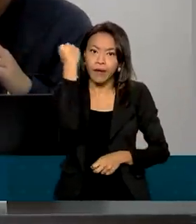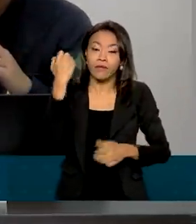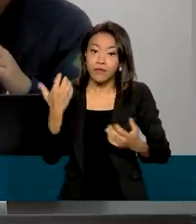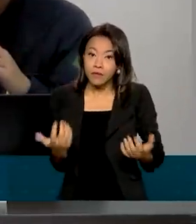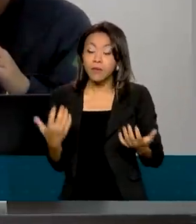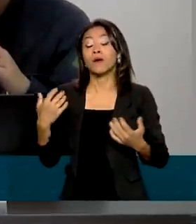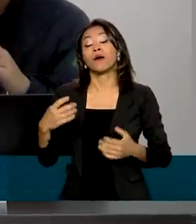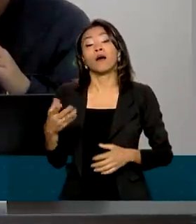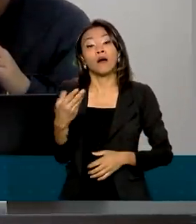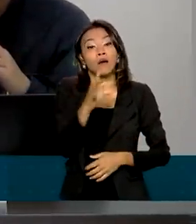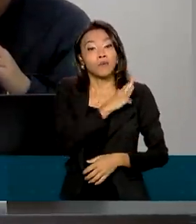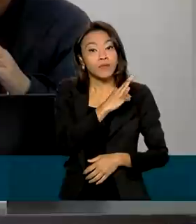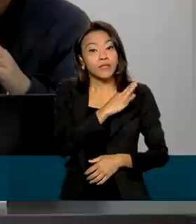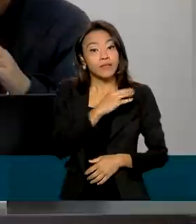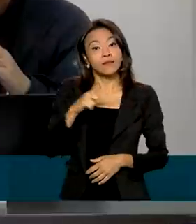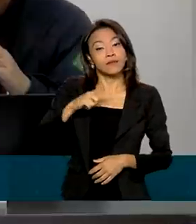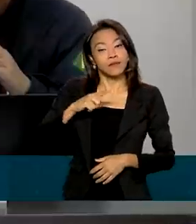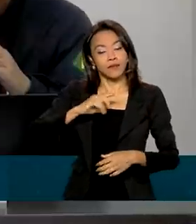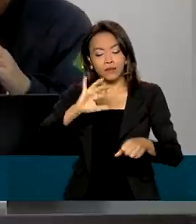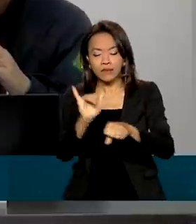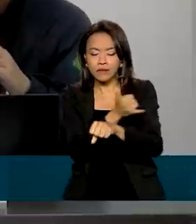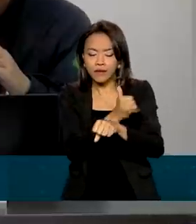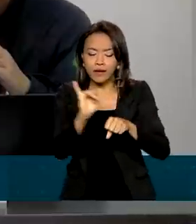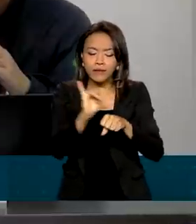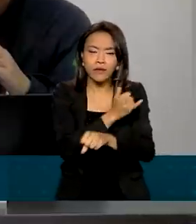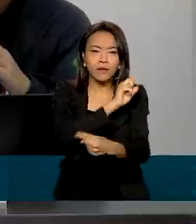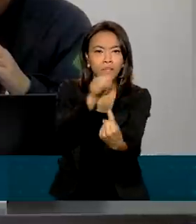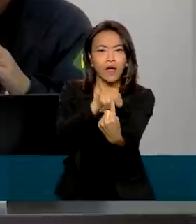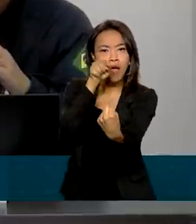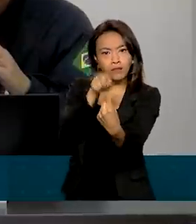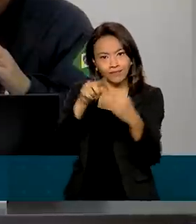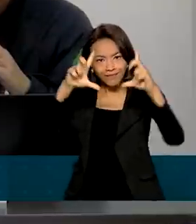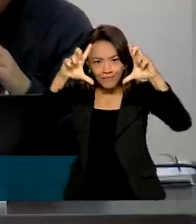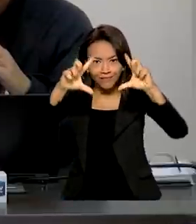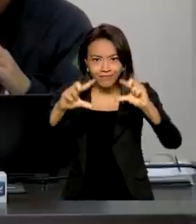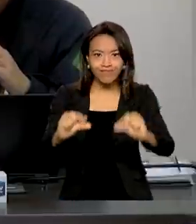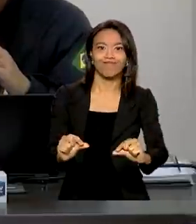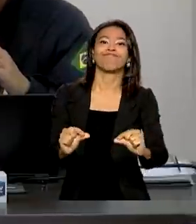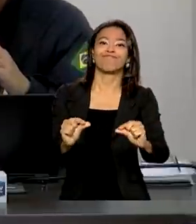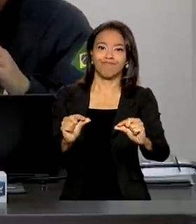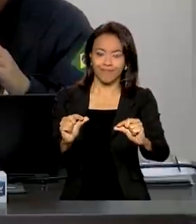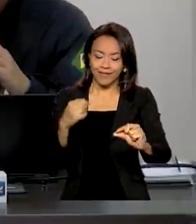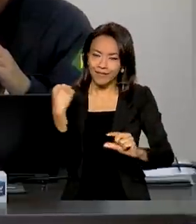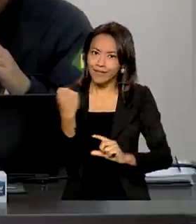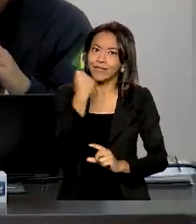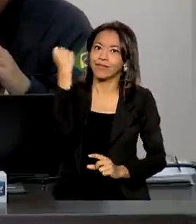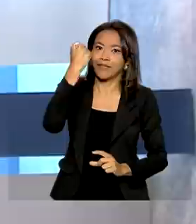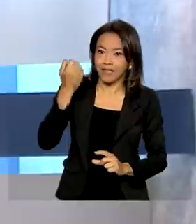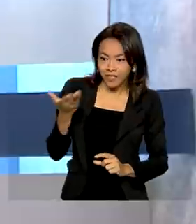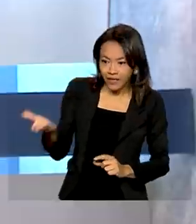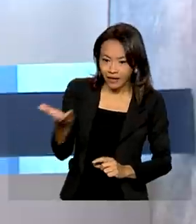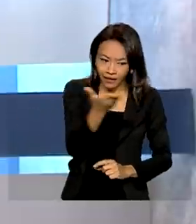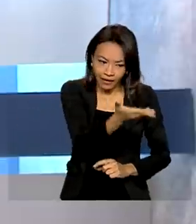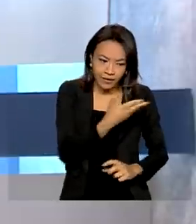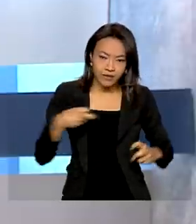uma estratégia para reduzir o nível de gravidade desses acidentes.